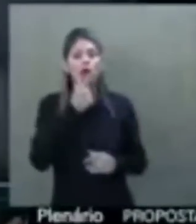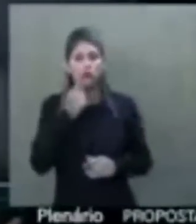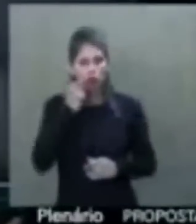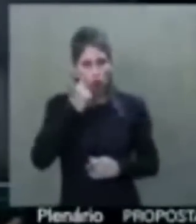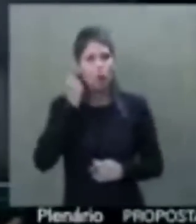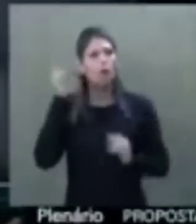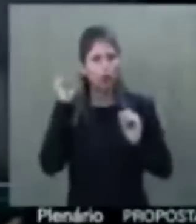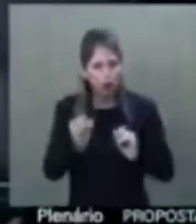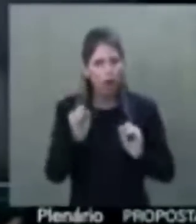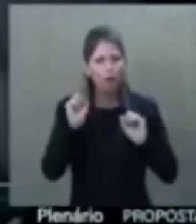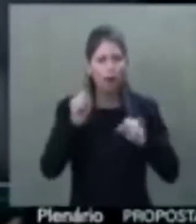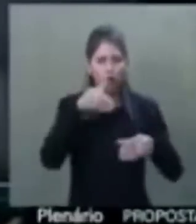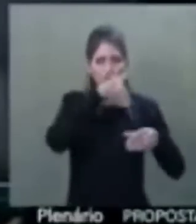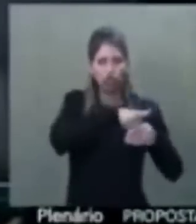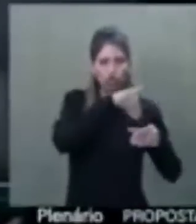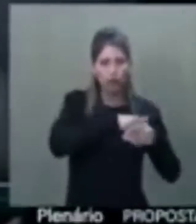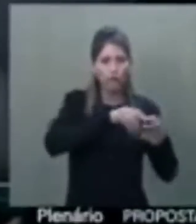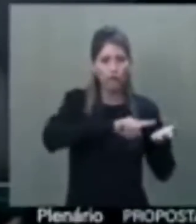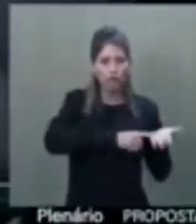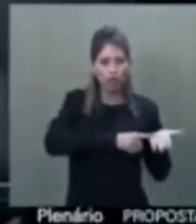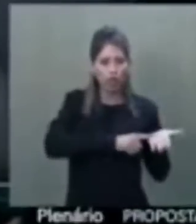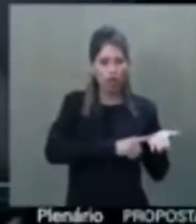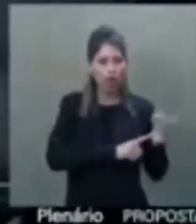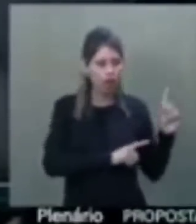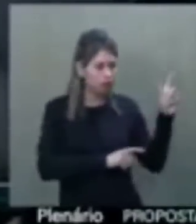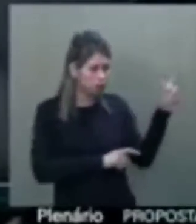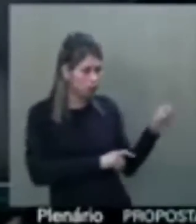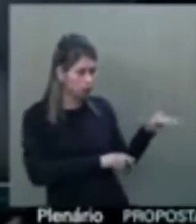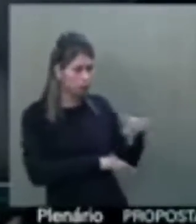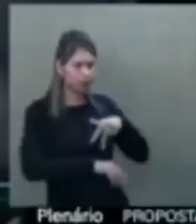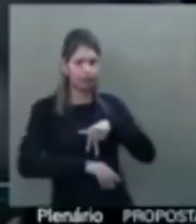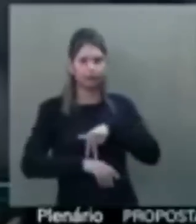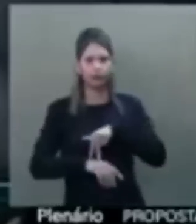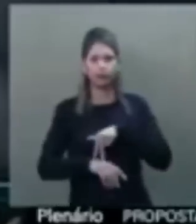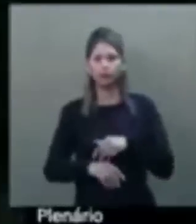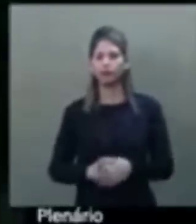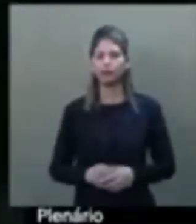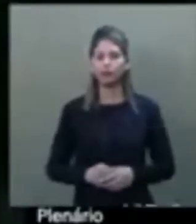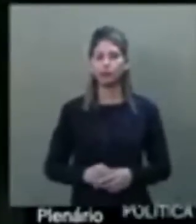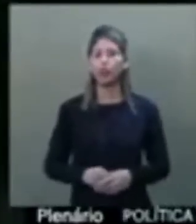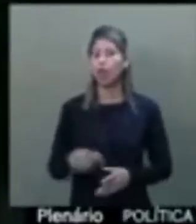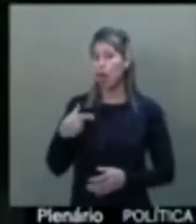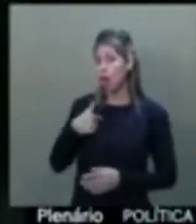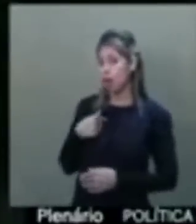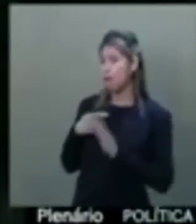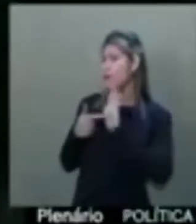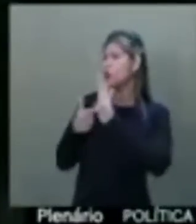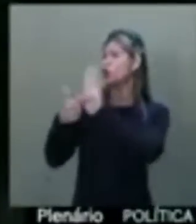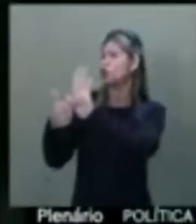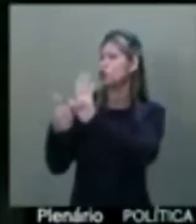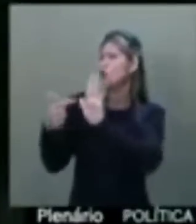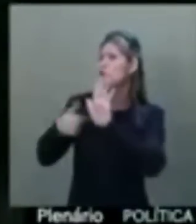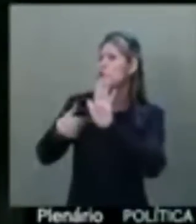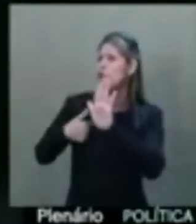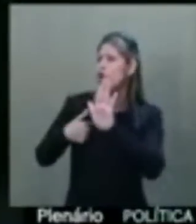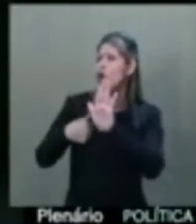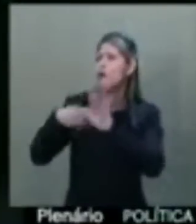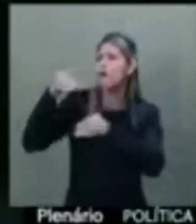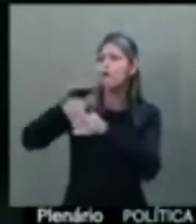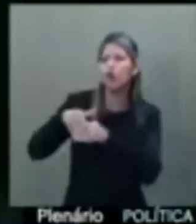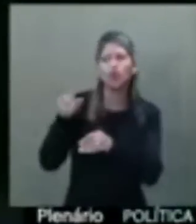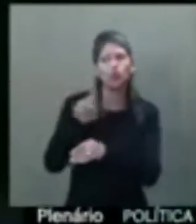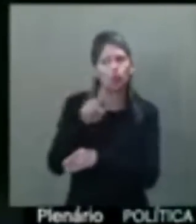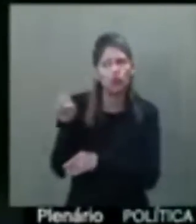podem votar. Senador Luiz Carlos Reins, pela ordem. Só para ratificar, aparece ali meu voto não. Eu votei sim, algum erro houve,